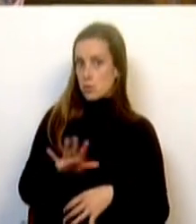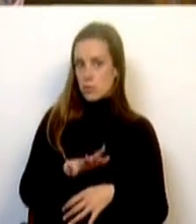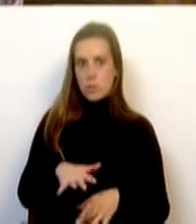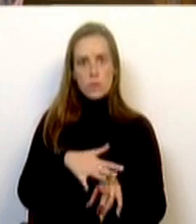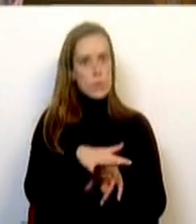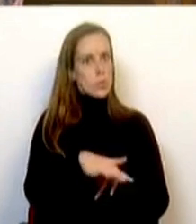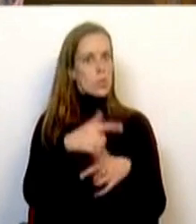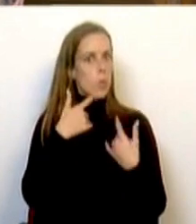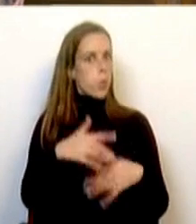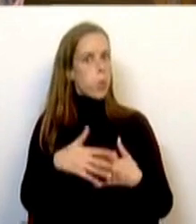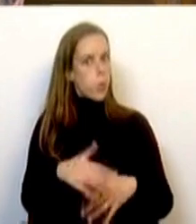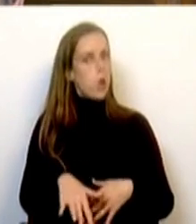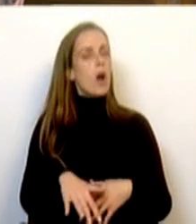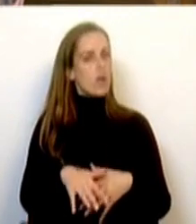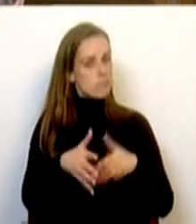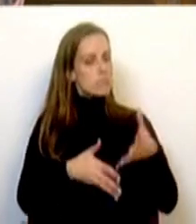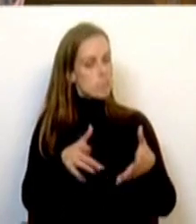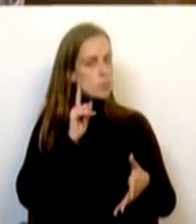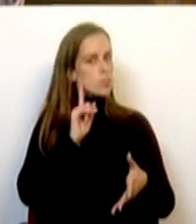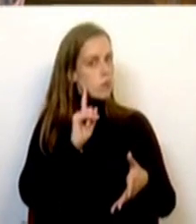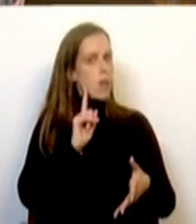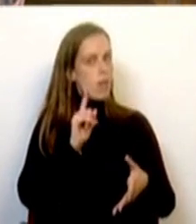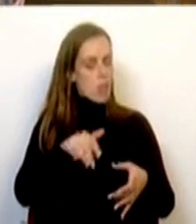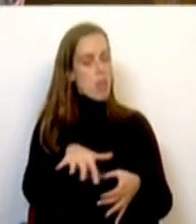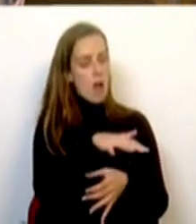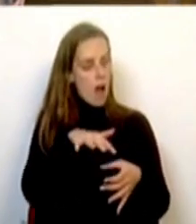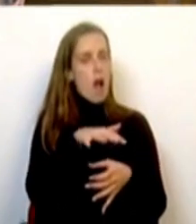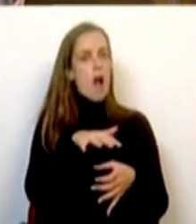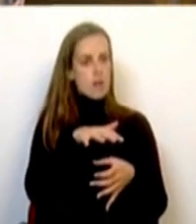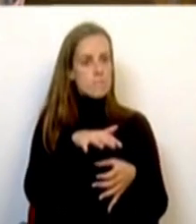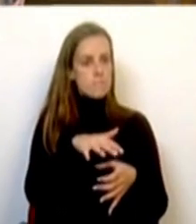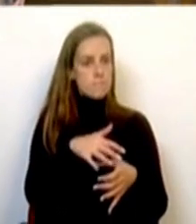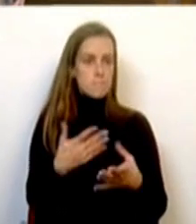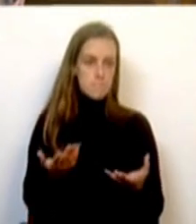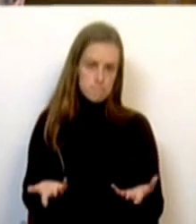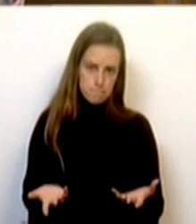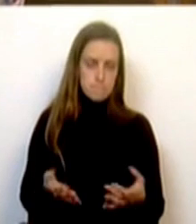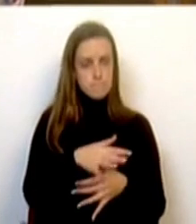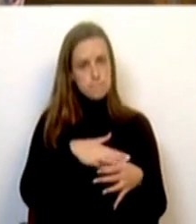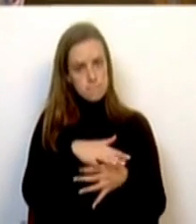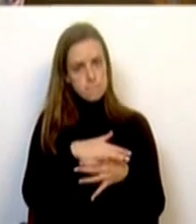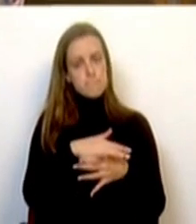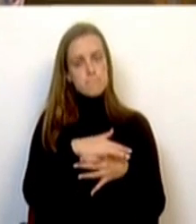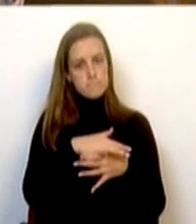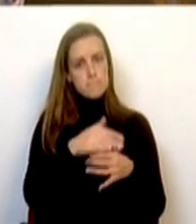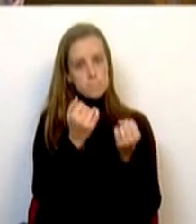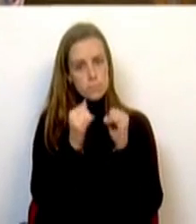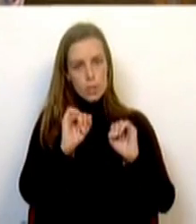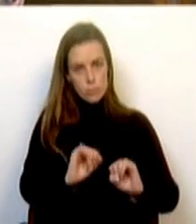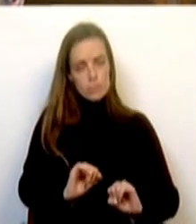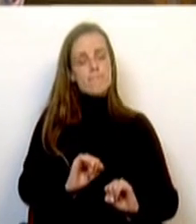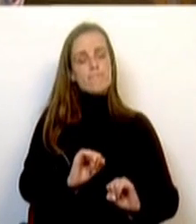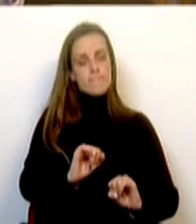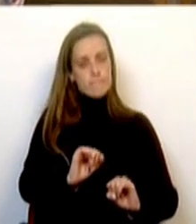impacto numa importante indústria numa região ultraperiférica, no caso da nossa região autónoma da Madeira.